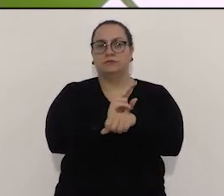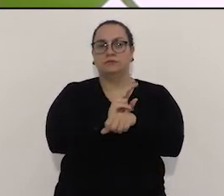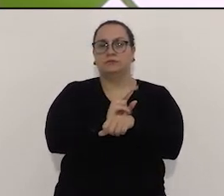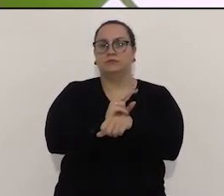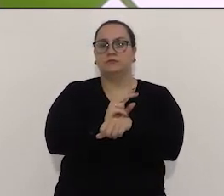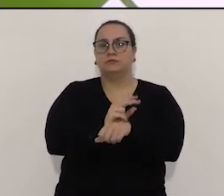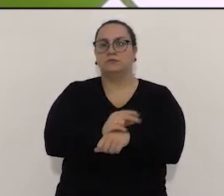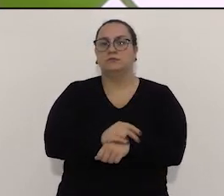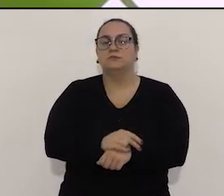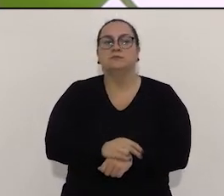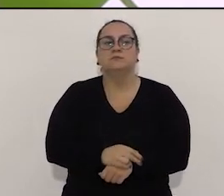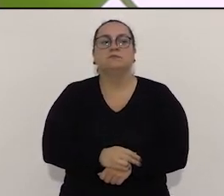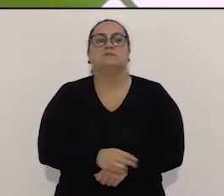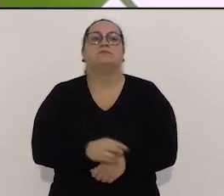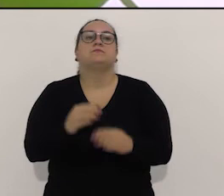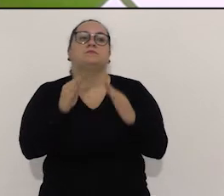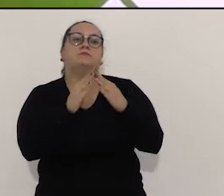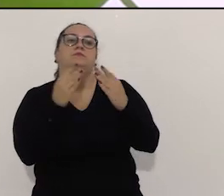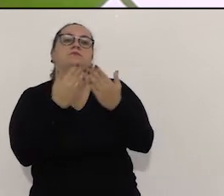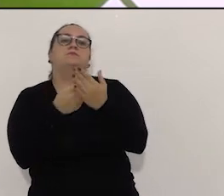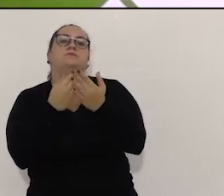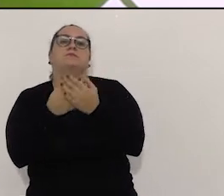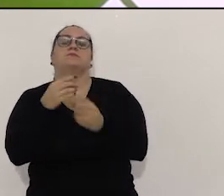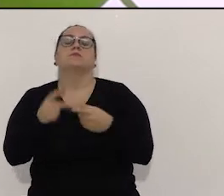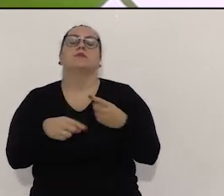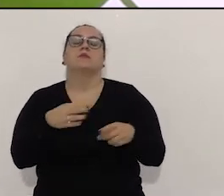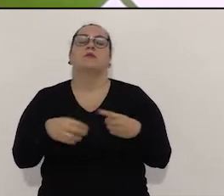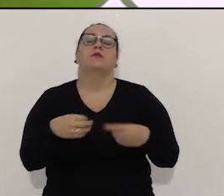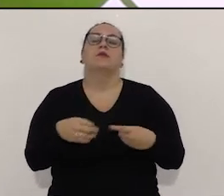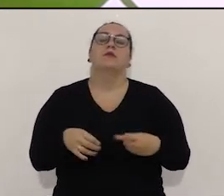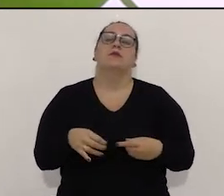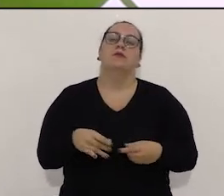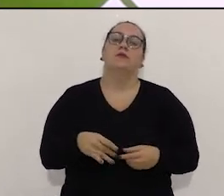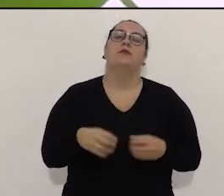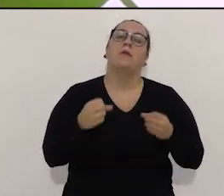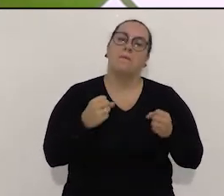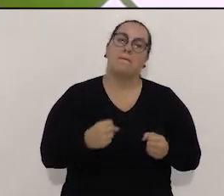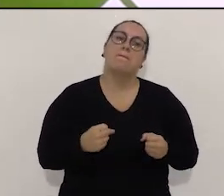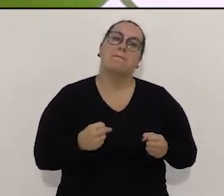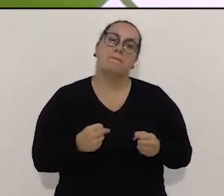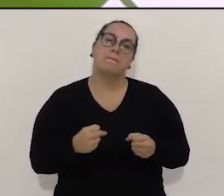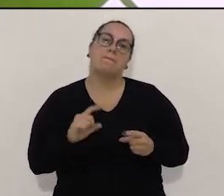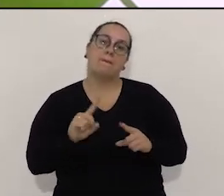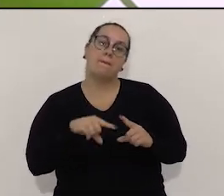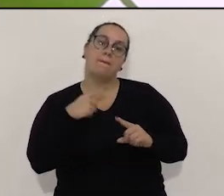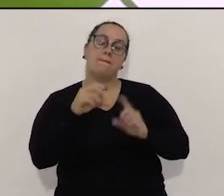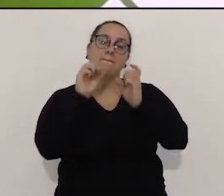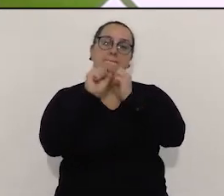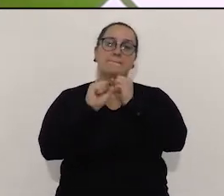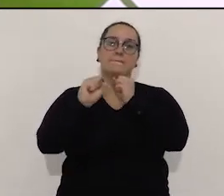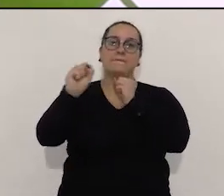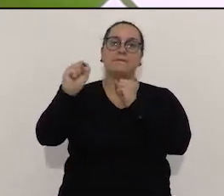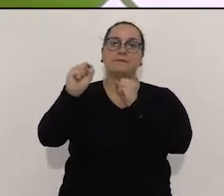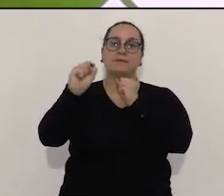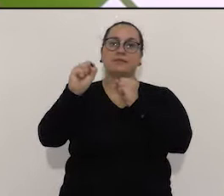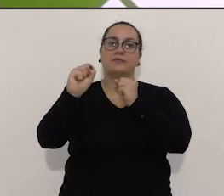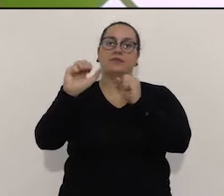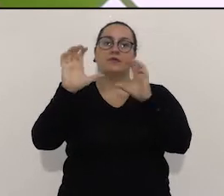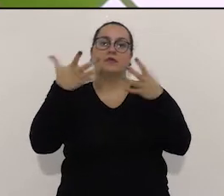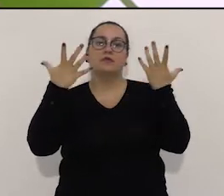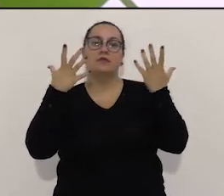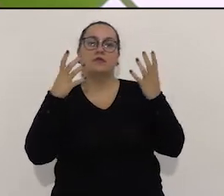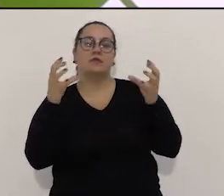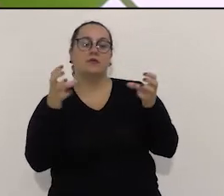parceria com isso no Conselho de Escola, desenvolver reformas de gente fazer isso. Eu acho que isso é possível. Mais do que isso no esporte, nós queremos fazer ações